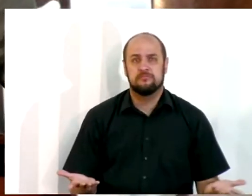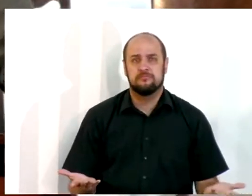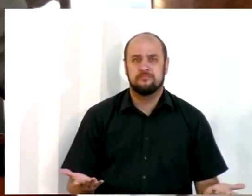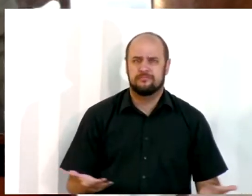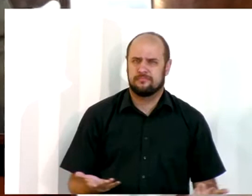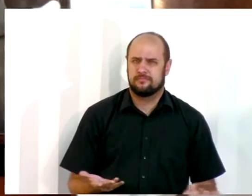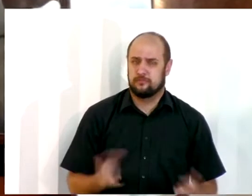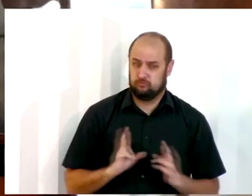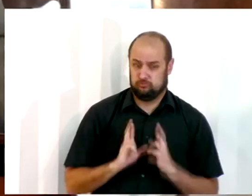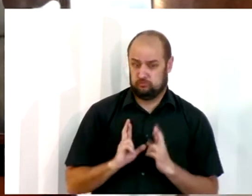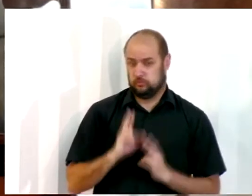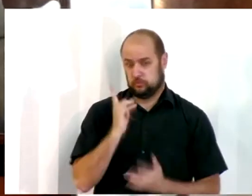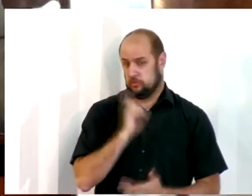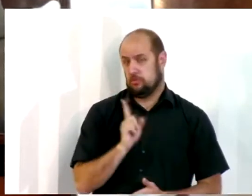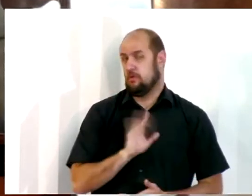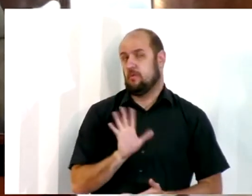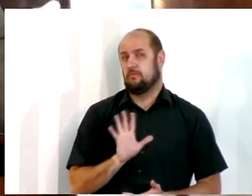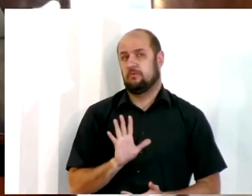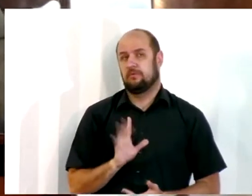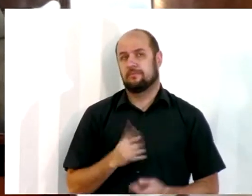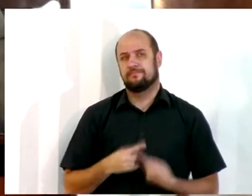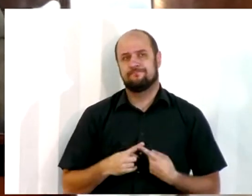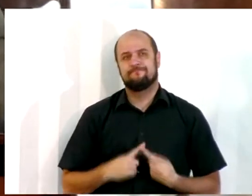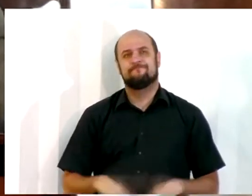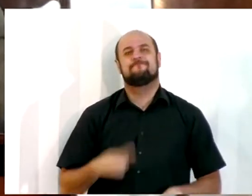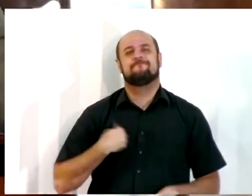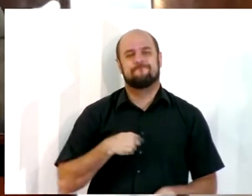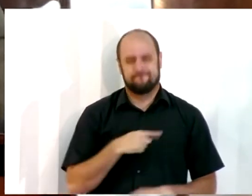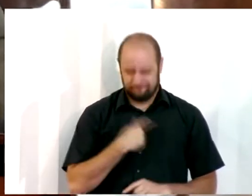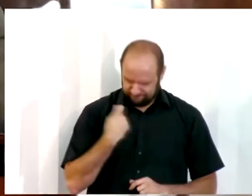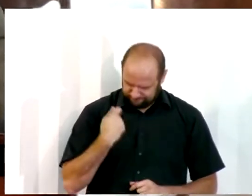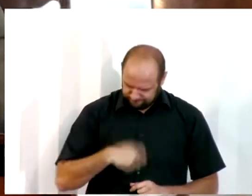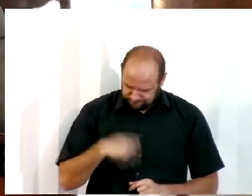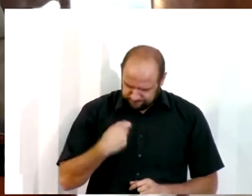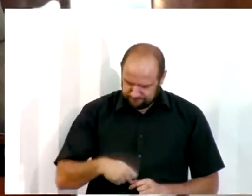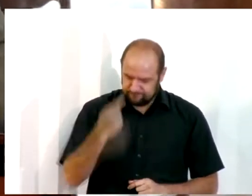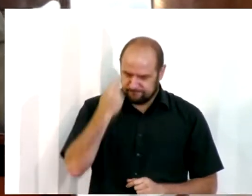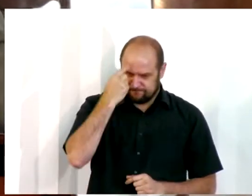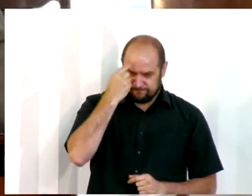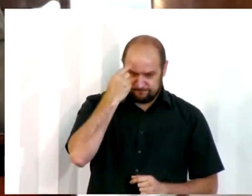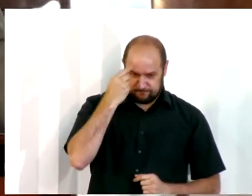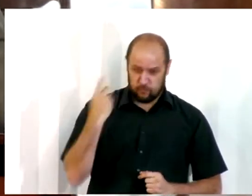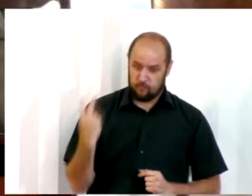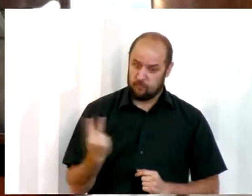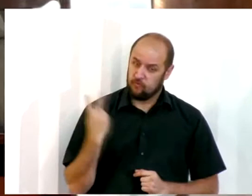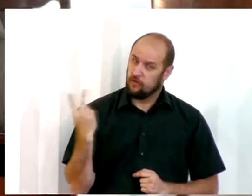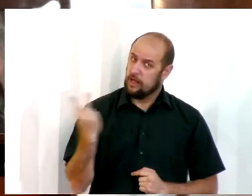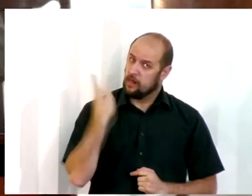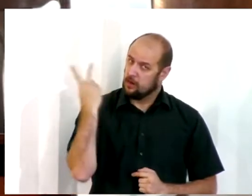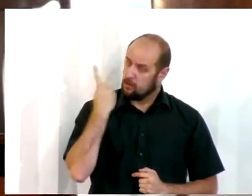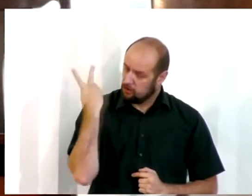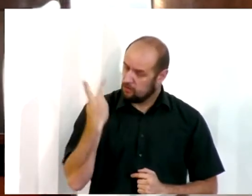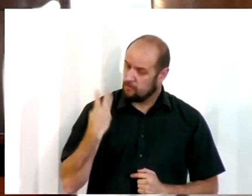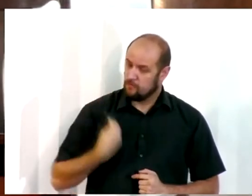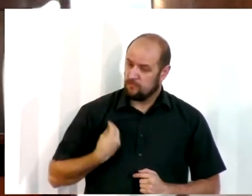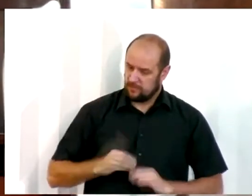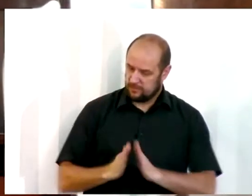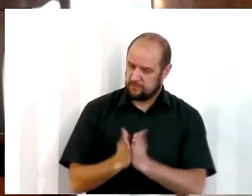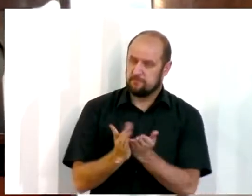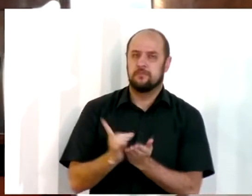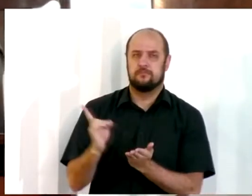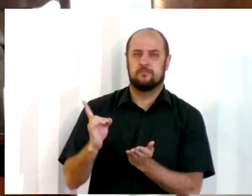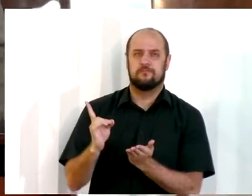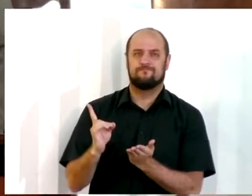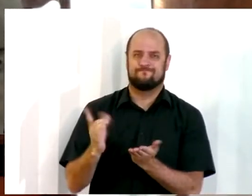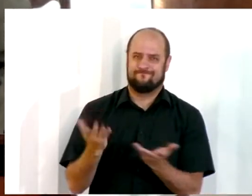Creio que não. Mas nós precisamos fazer valer o valor que as Escrituras têm na nossa vida. Então a primeira coisa que eu